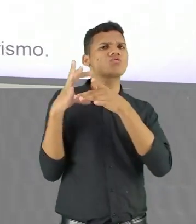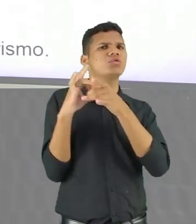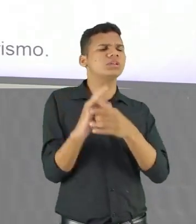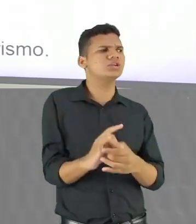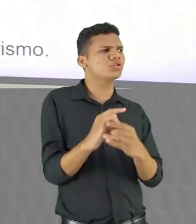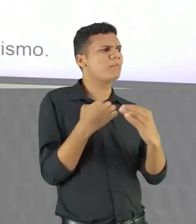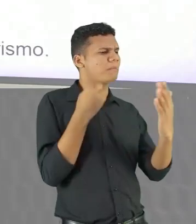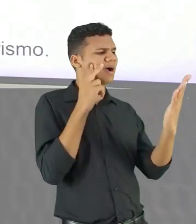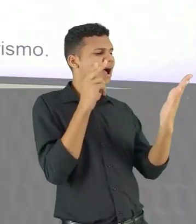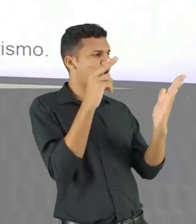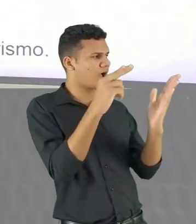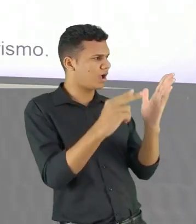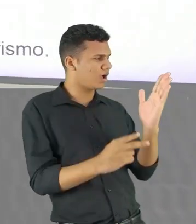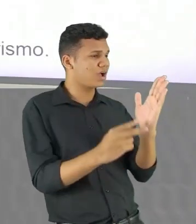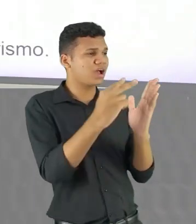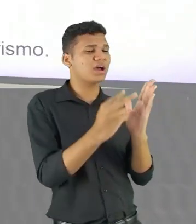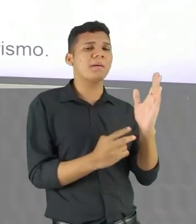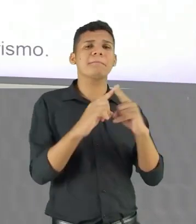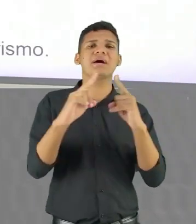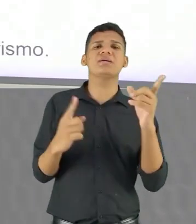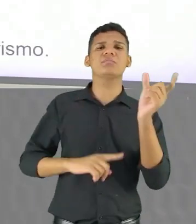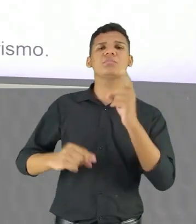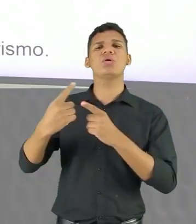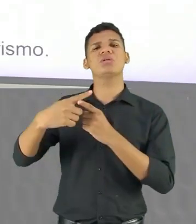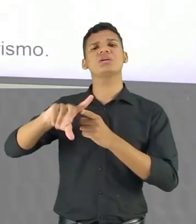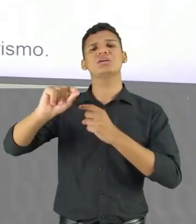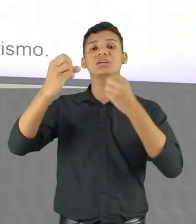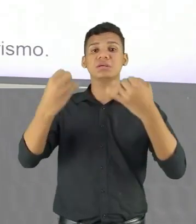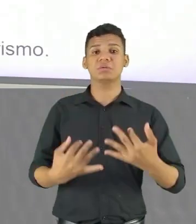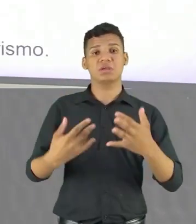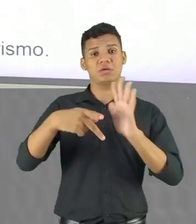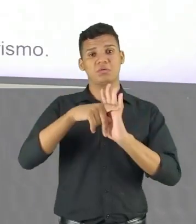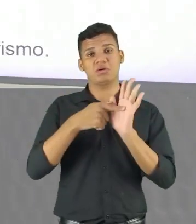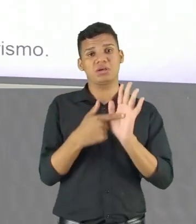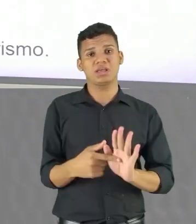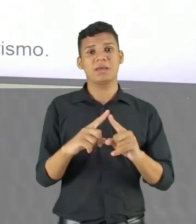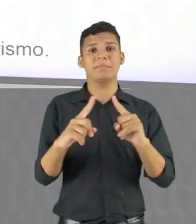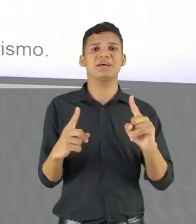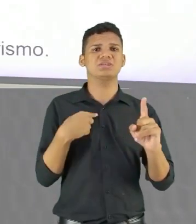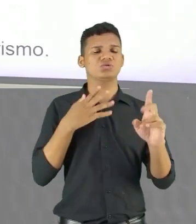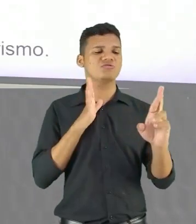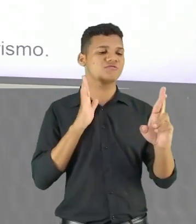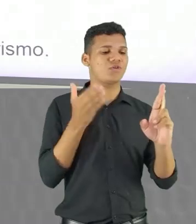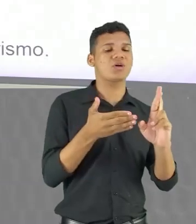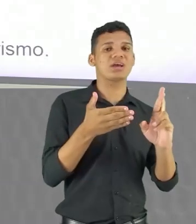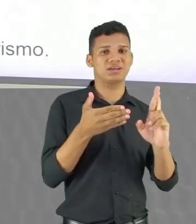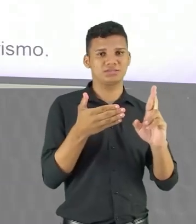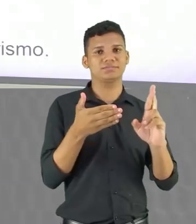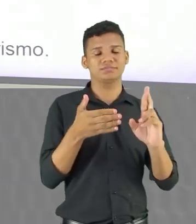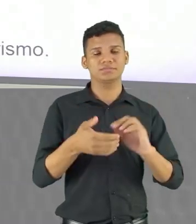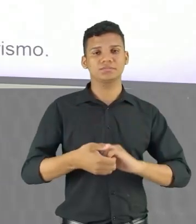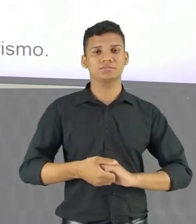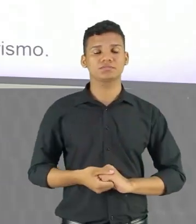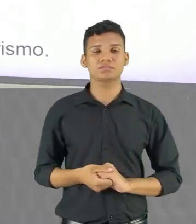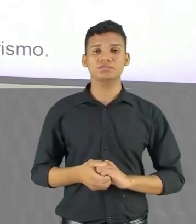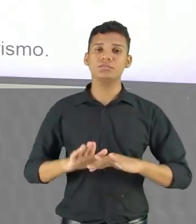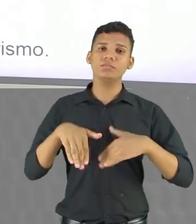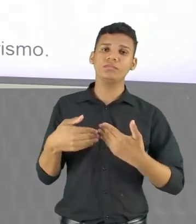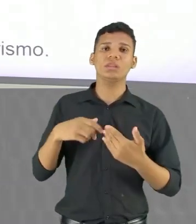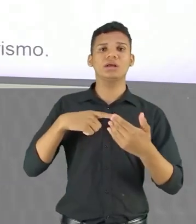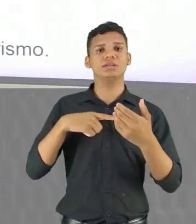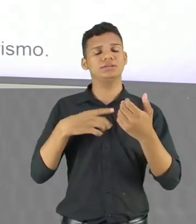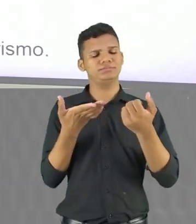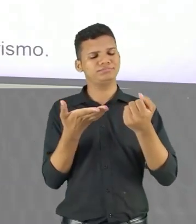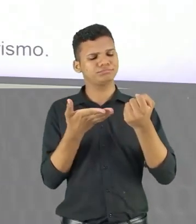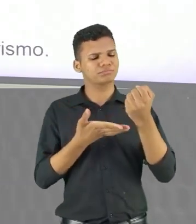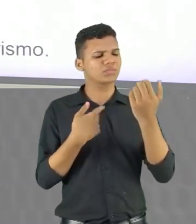porquê que ele traz essas apresentações, essas descrições nesses poemas, e em especial nesse poema que a gente viu dele. Então com base na